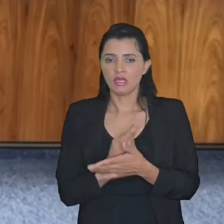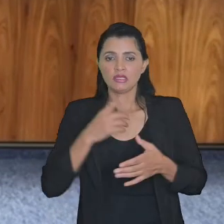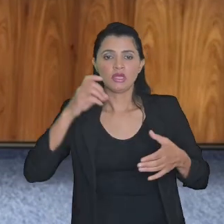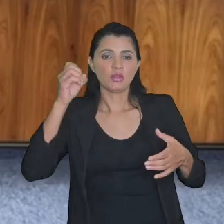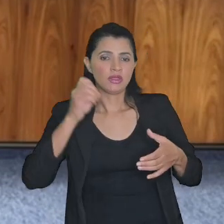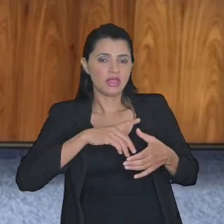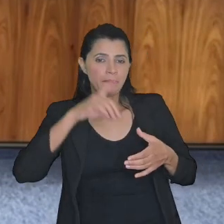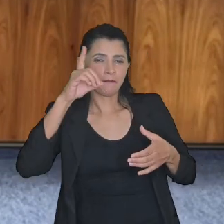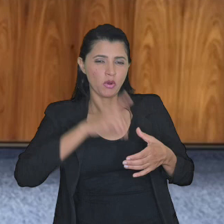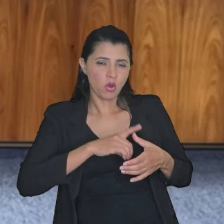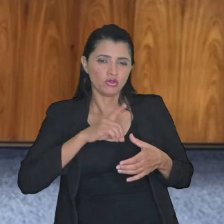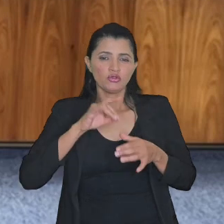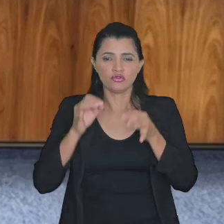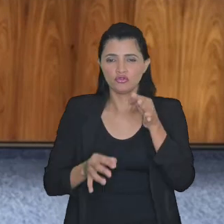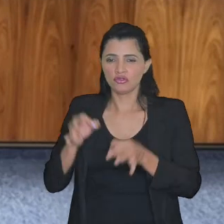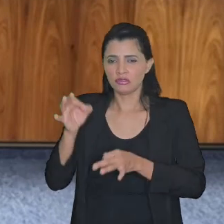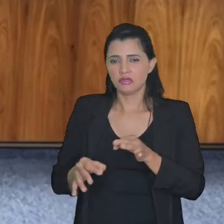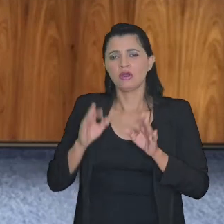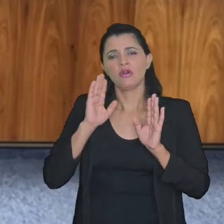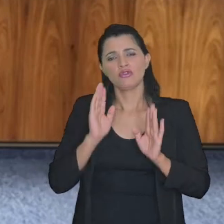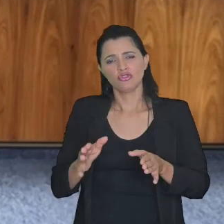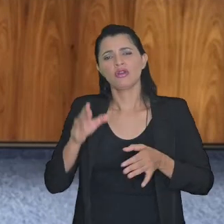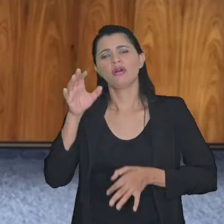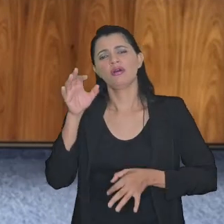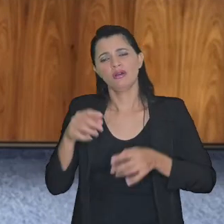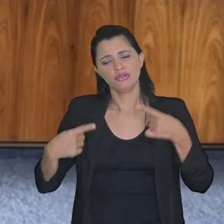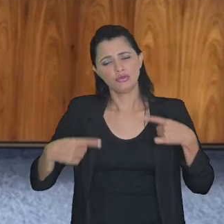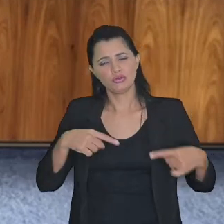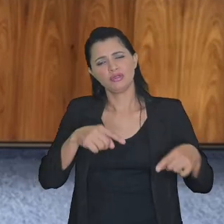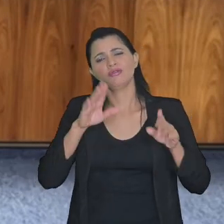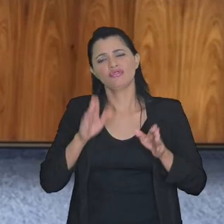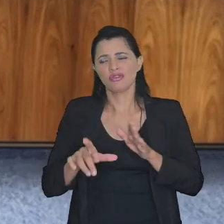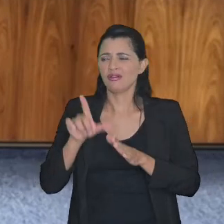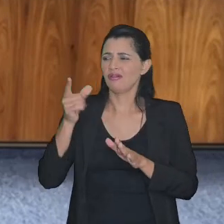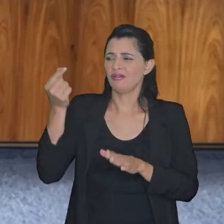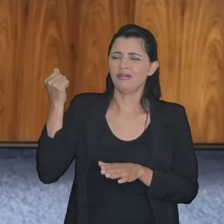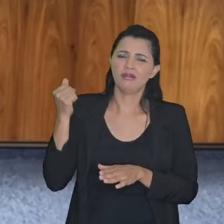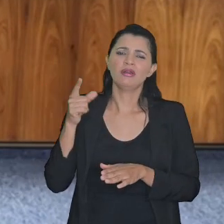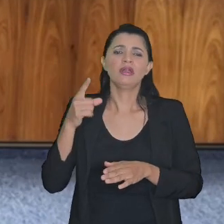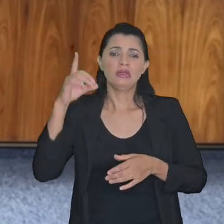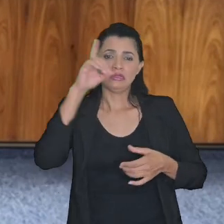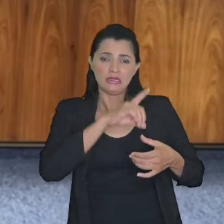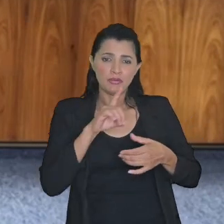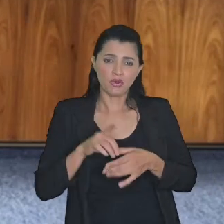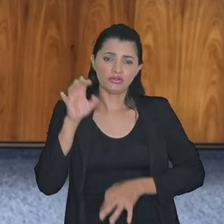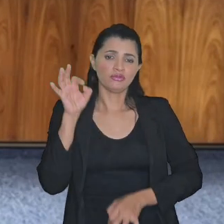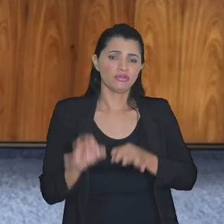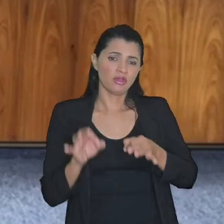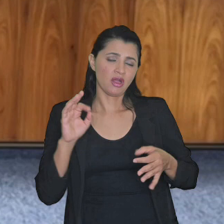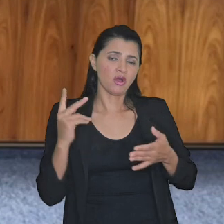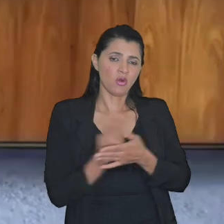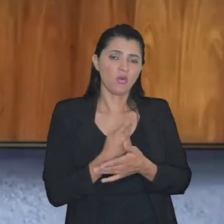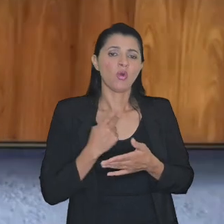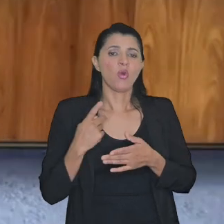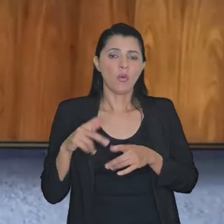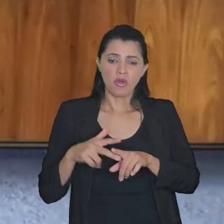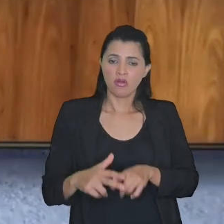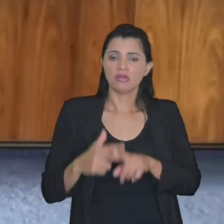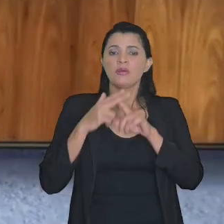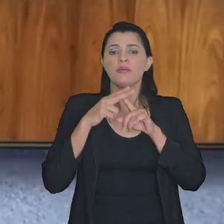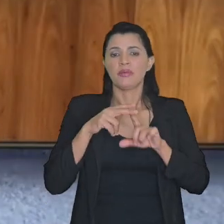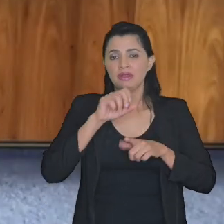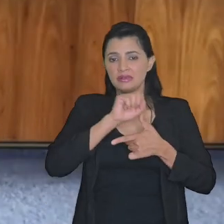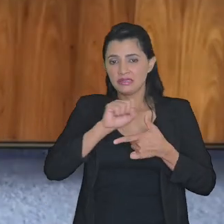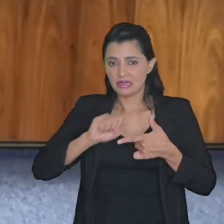depósitos judiciais a gente já tem essa discussão não é de hoje os depósitos judiciais sofrem uma atualização pela